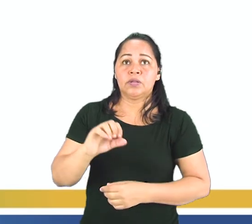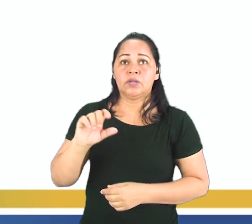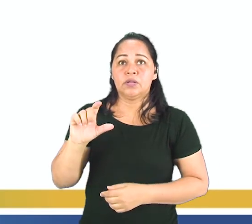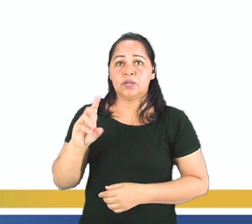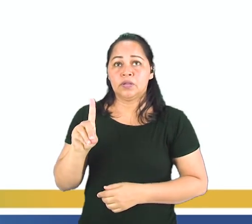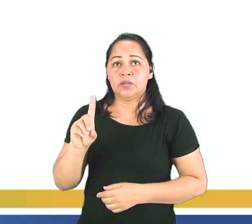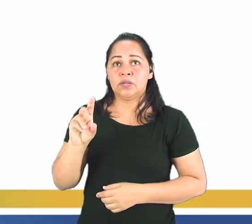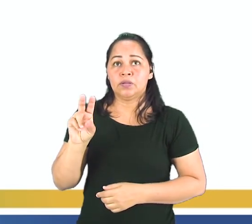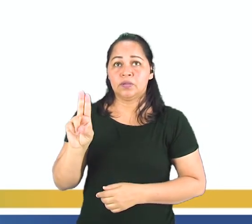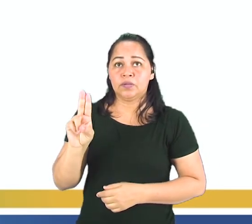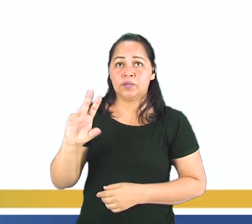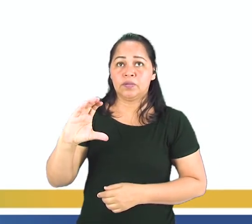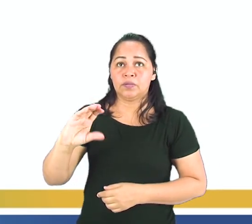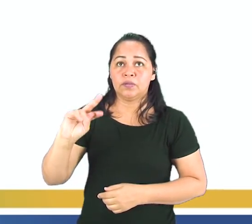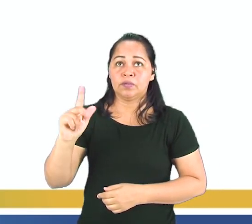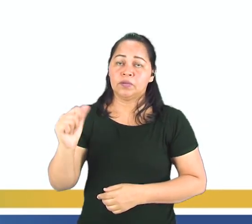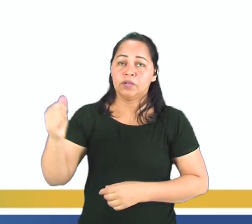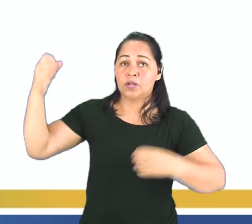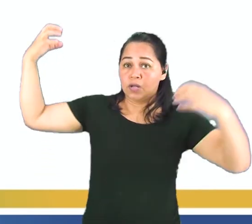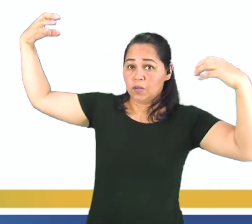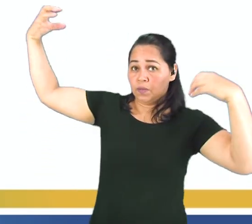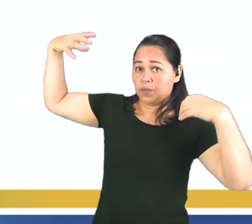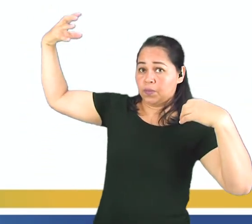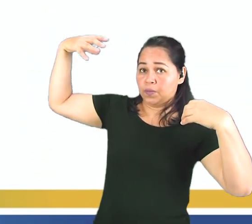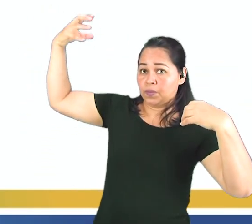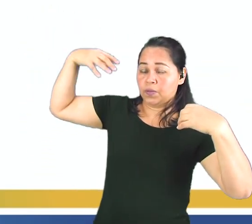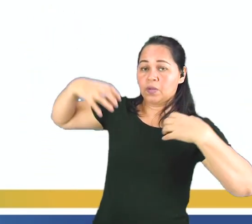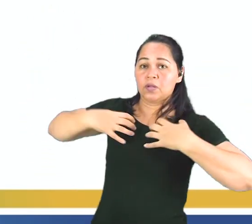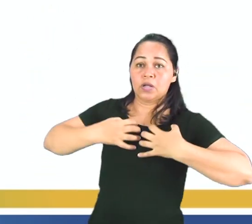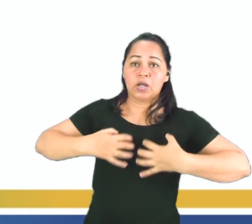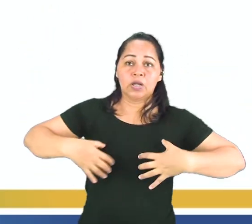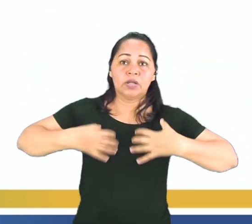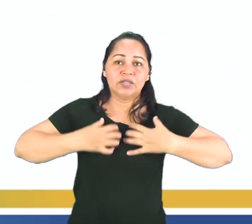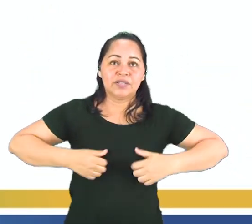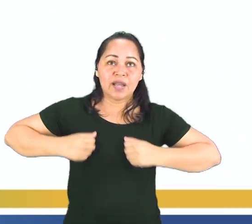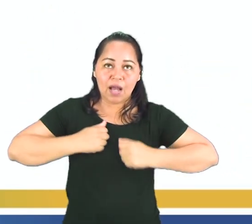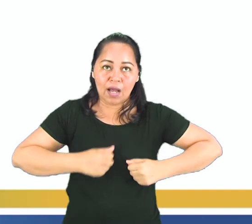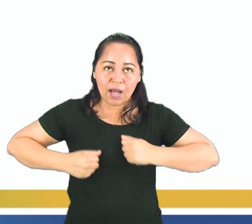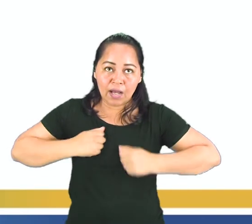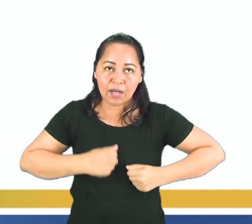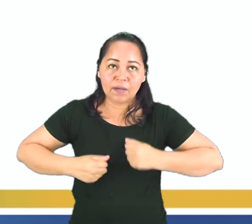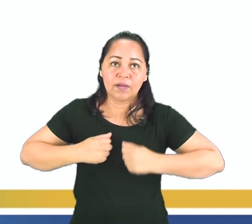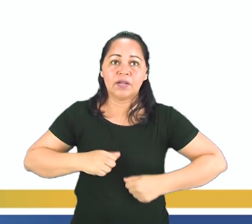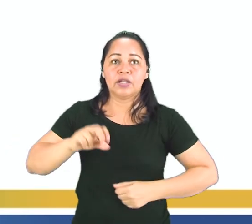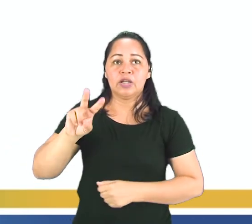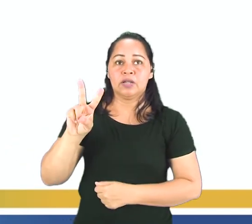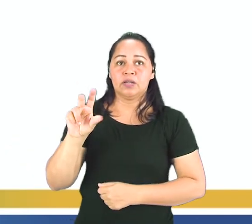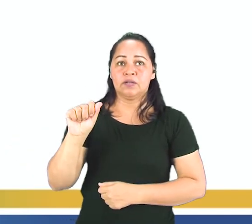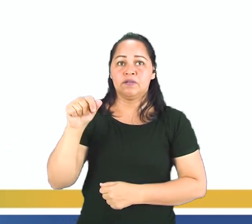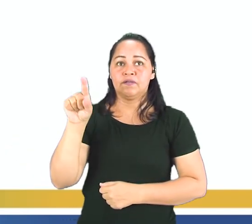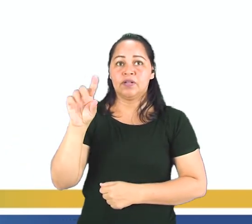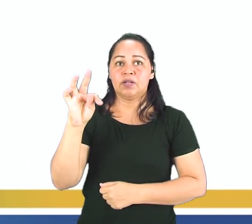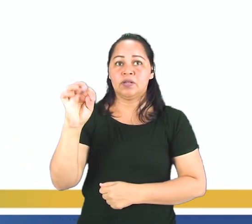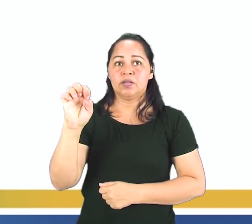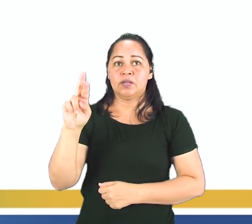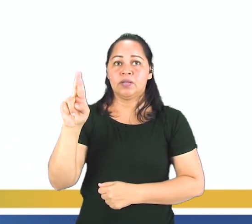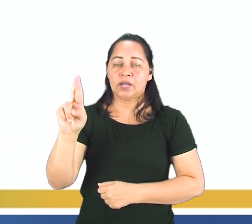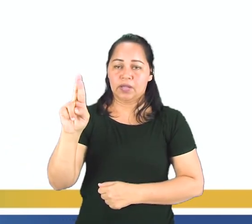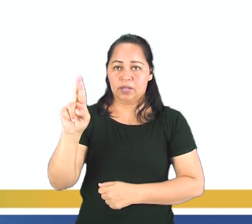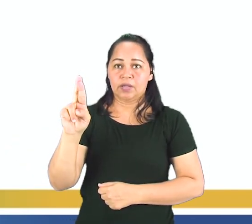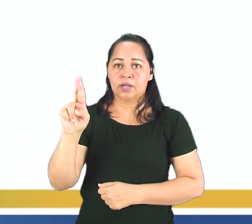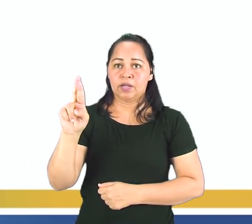É uma ducha mesmo ou um choveiro, certo? Que puedo dizer é que, en espanhol, o inodoro também